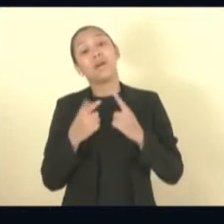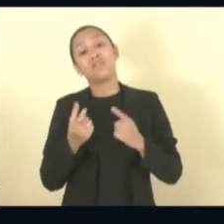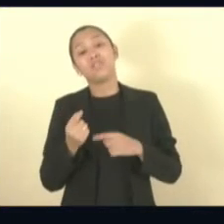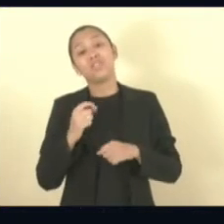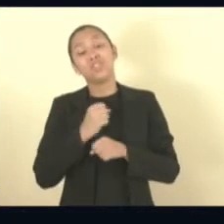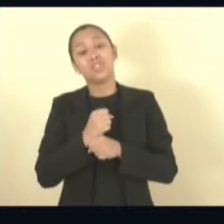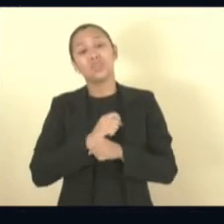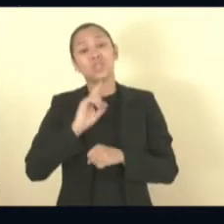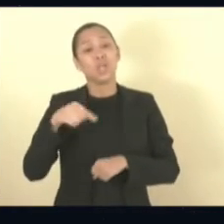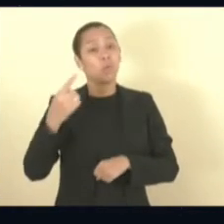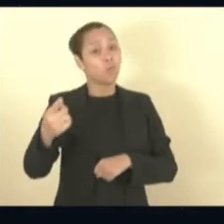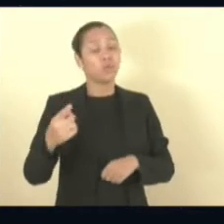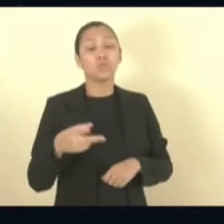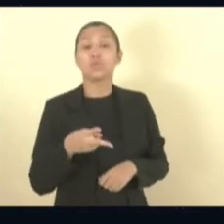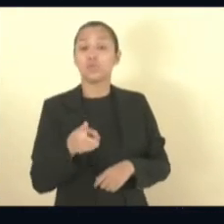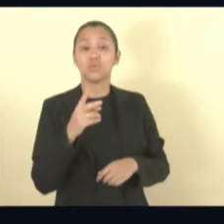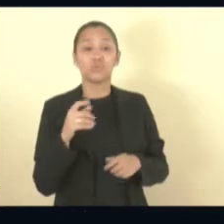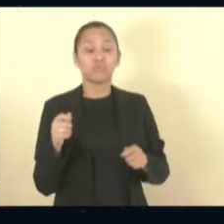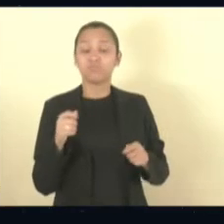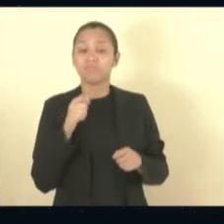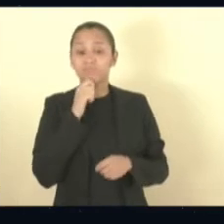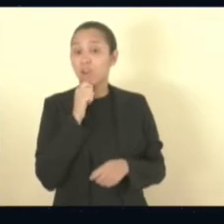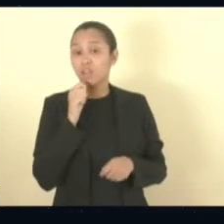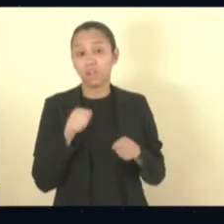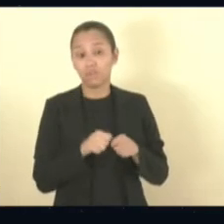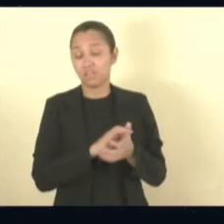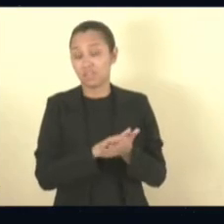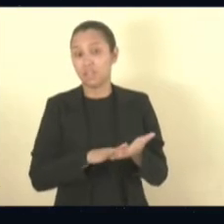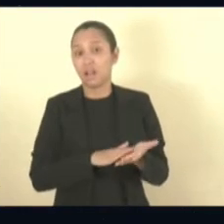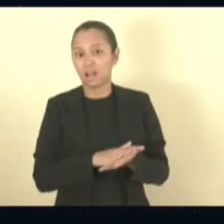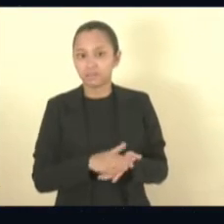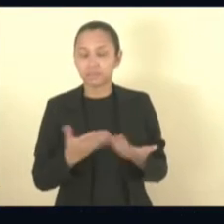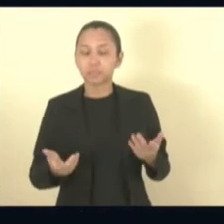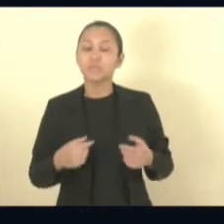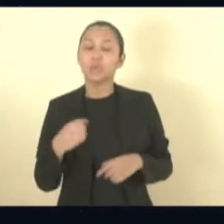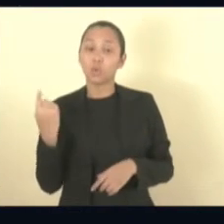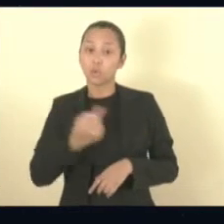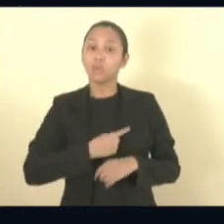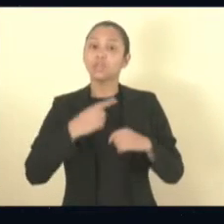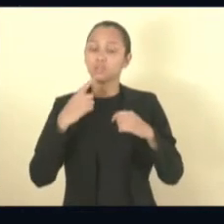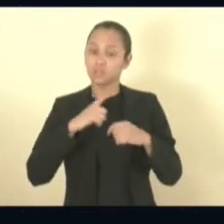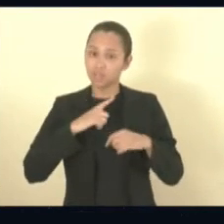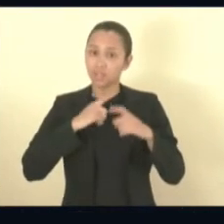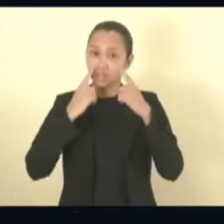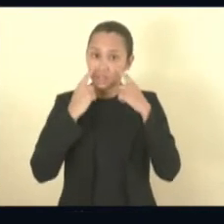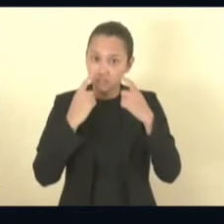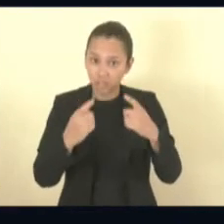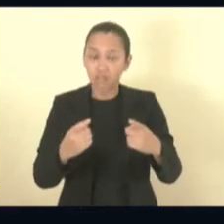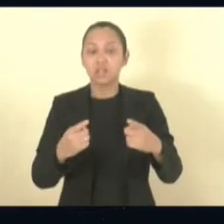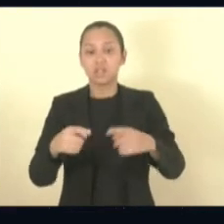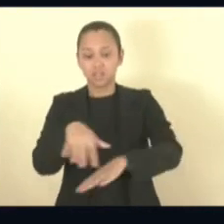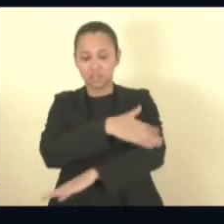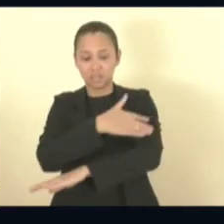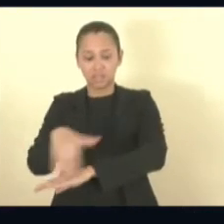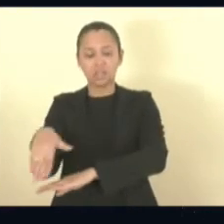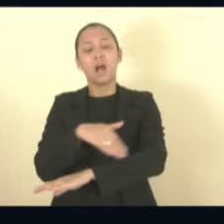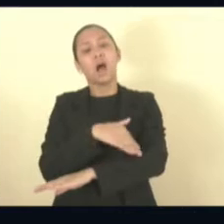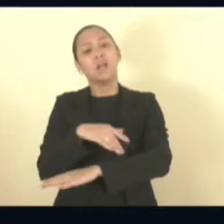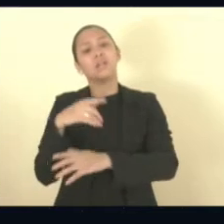E é interesse de todos nós que a estrada do Valão a Morro Grande,